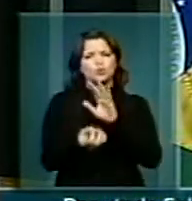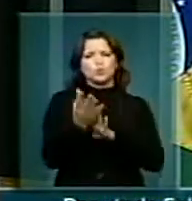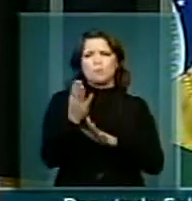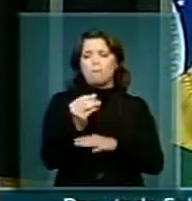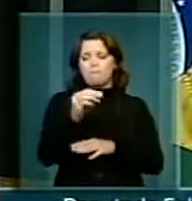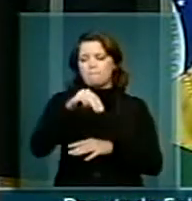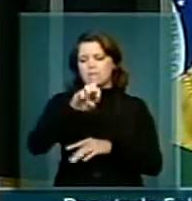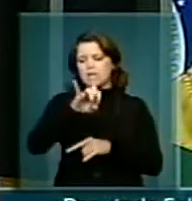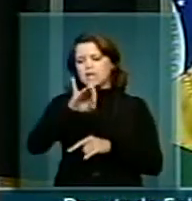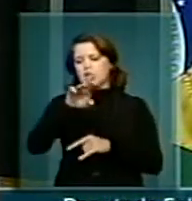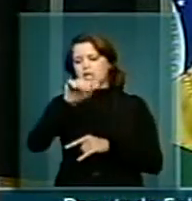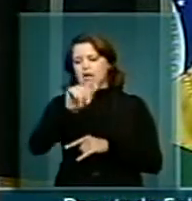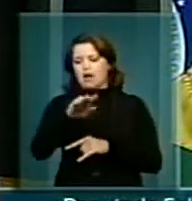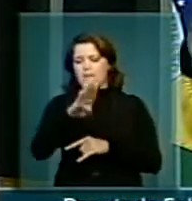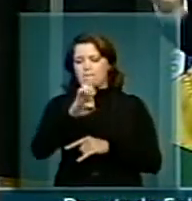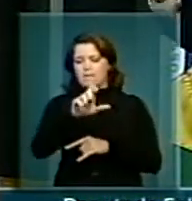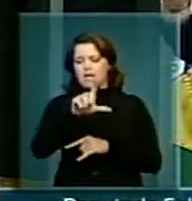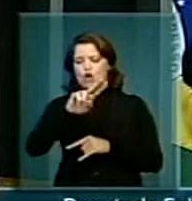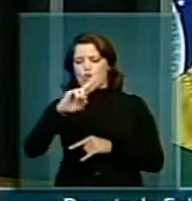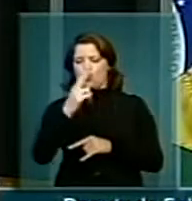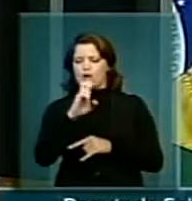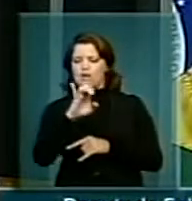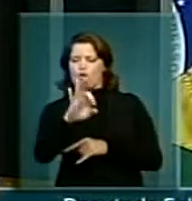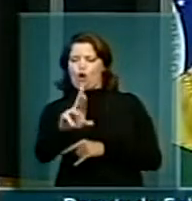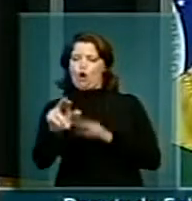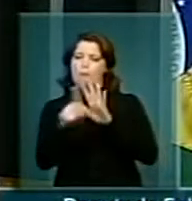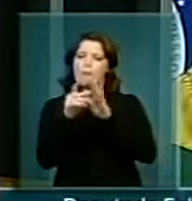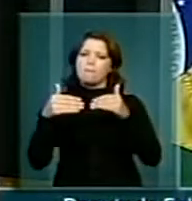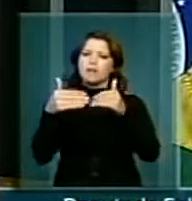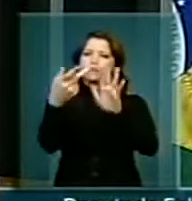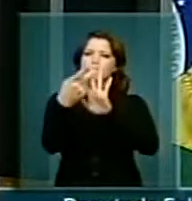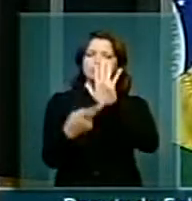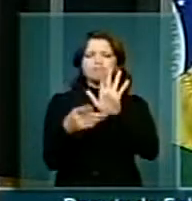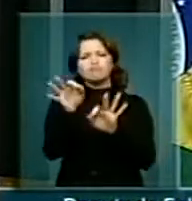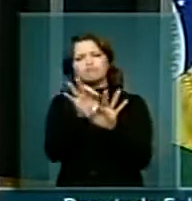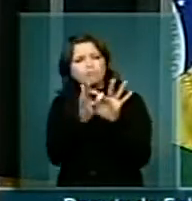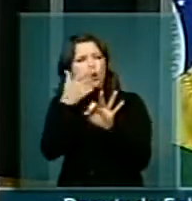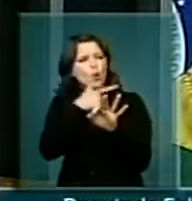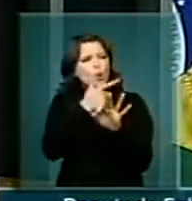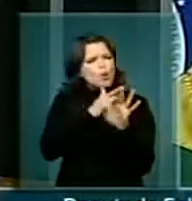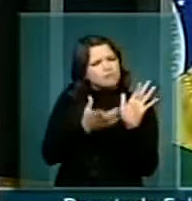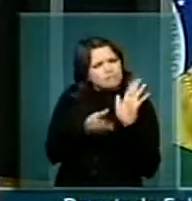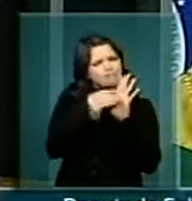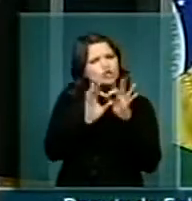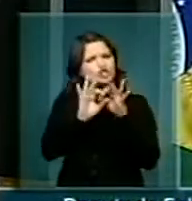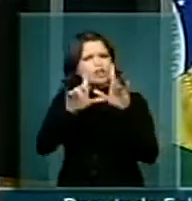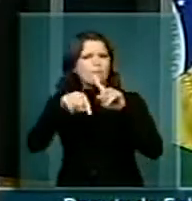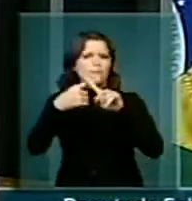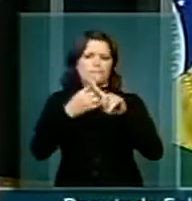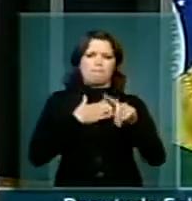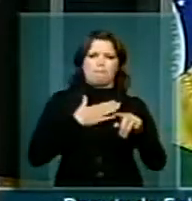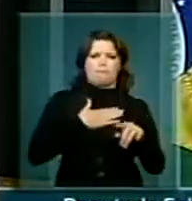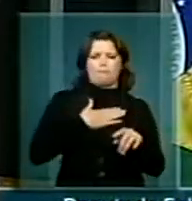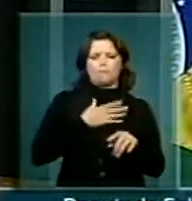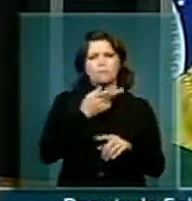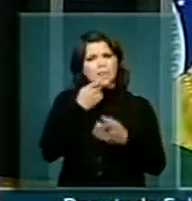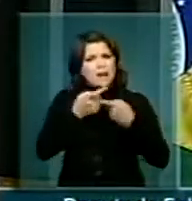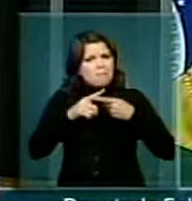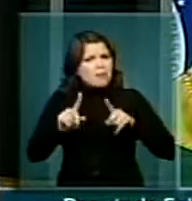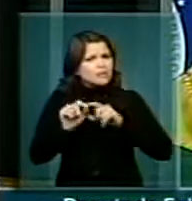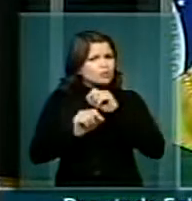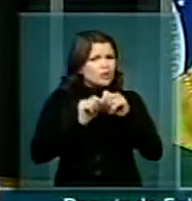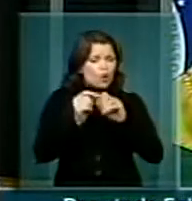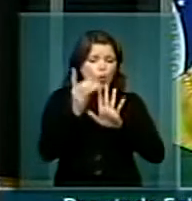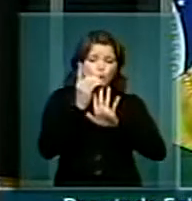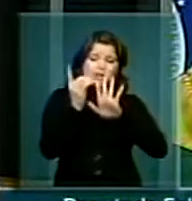Miriam Belchior do Planejamento, seria muito fácil chegar lá e negociar a liberação das minhas emendas. Não é isso. O